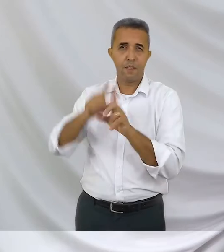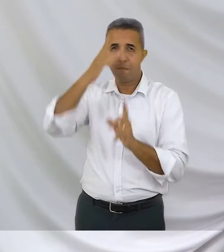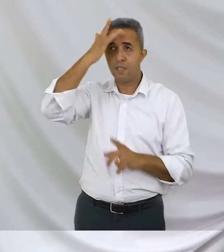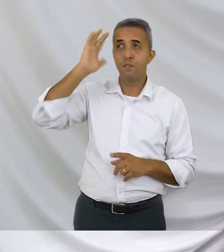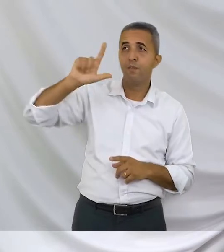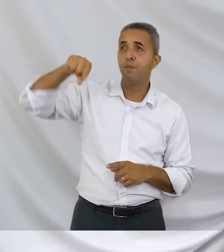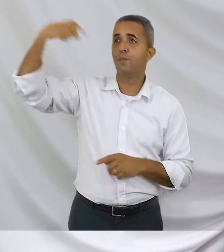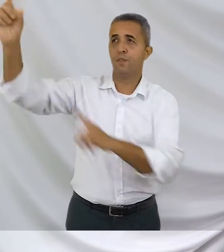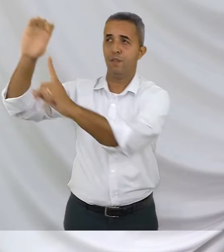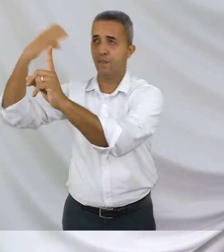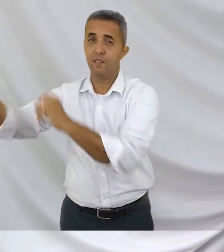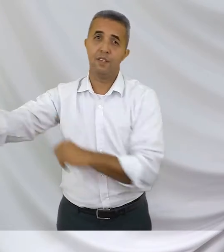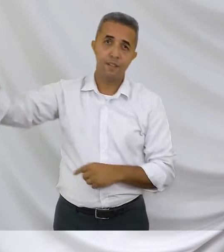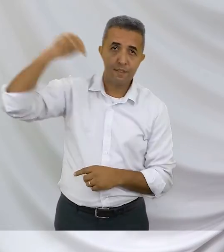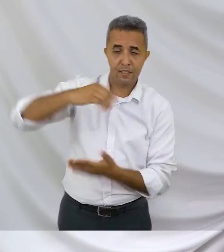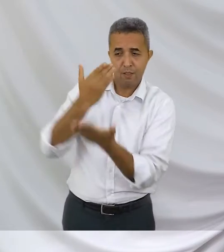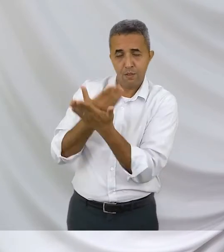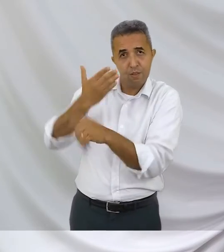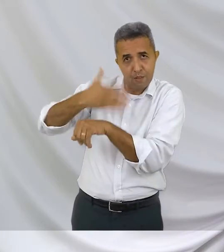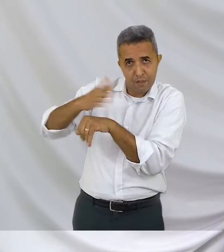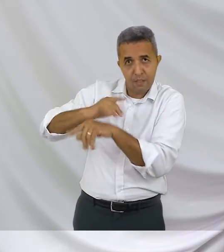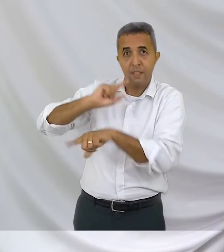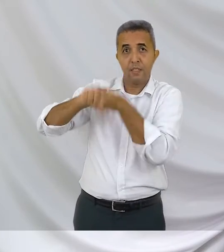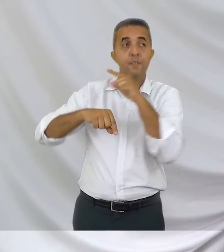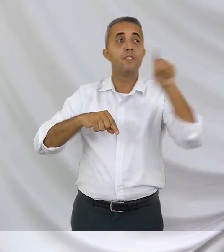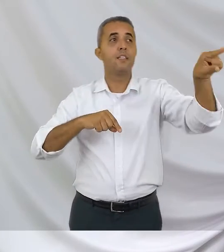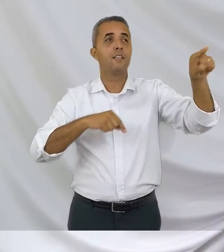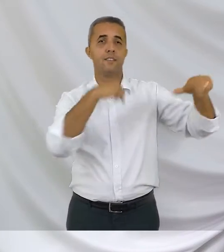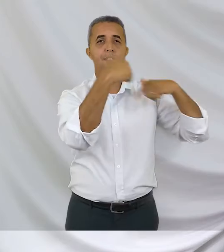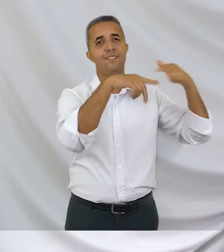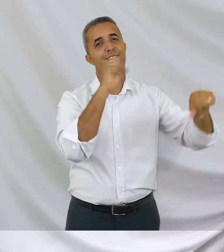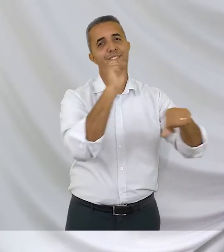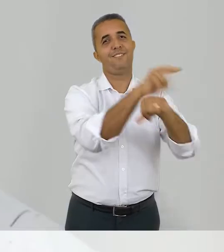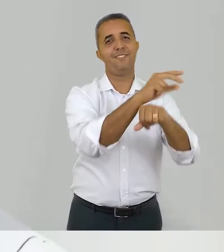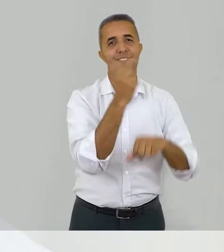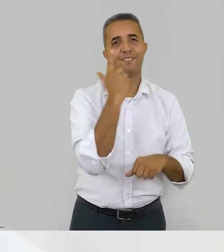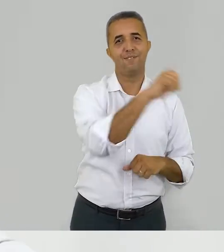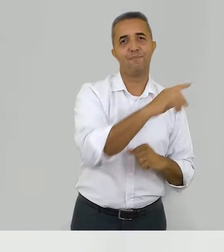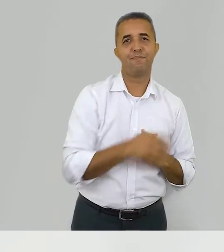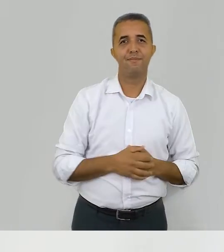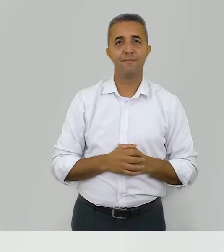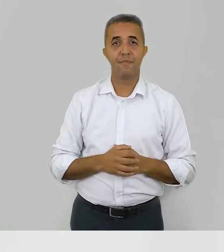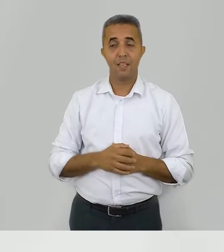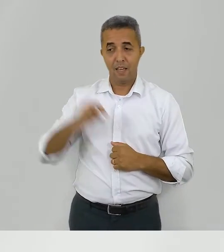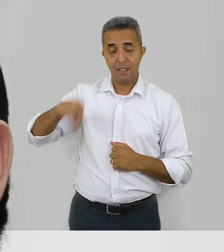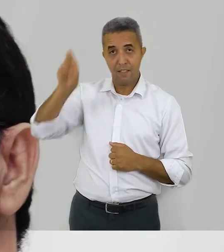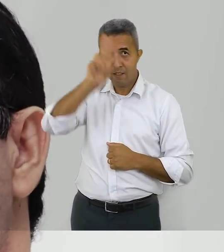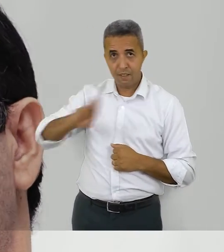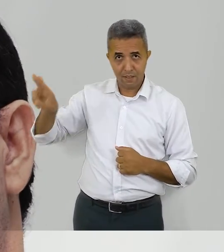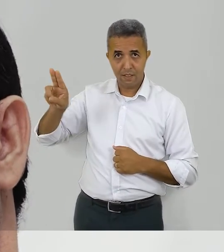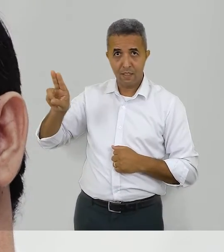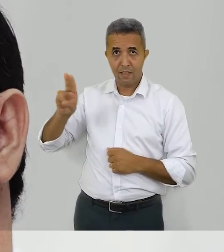extensão, com a comunidade acadêmica, com a comunidade que afeta e circunvizinha ao seu